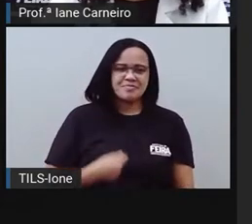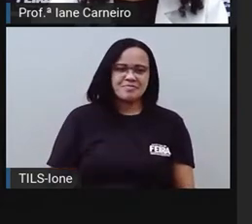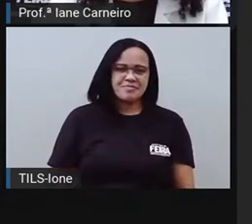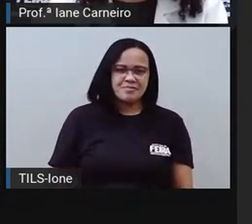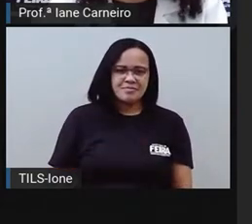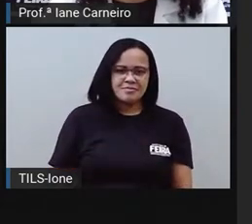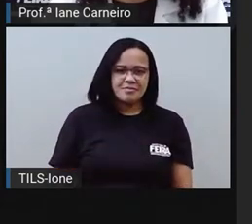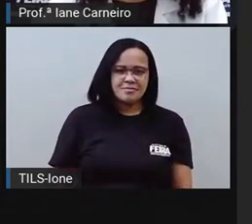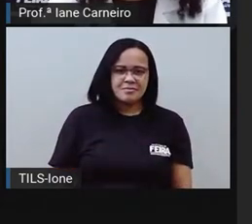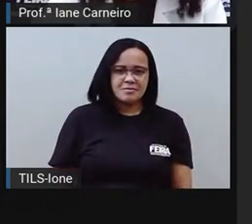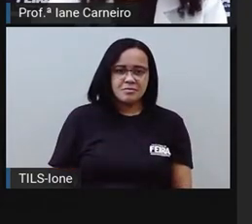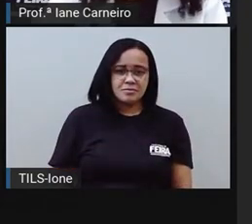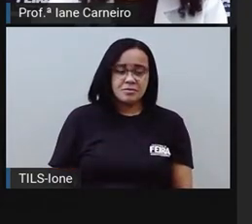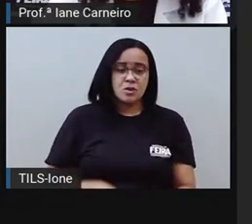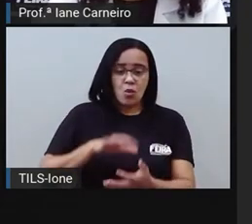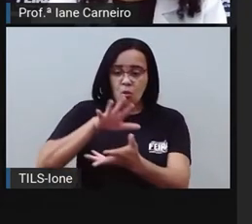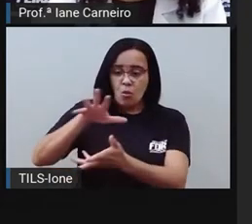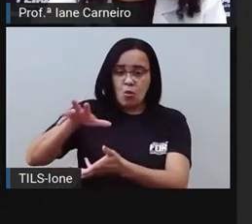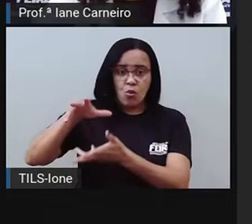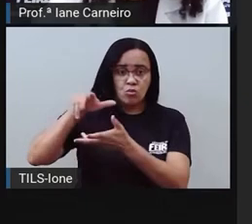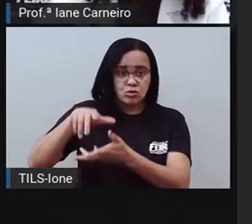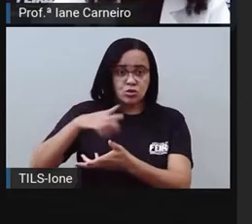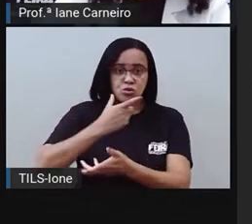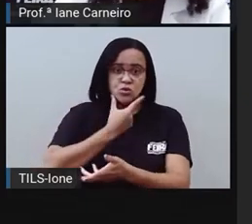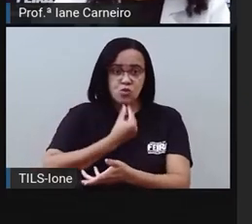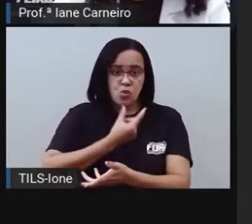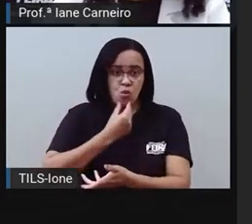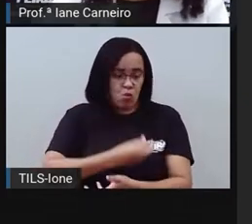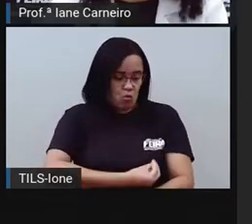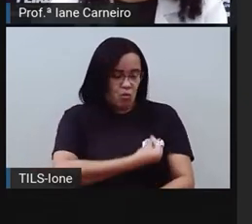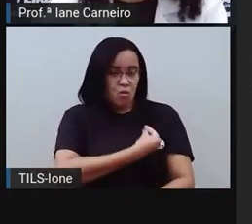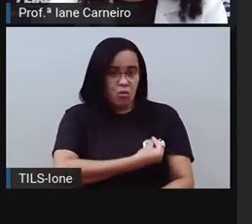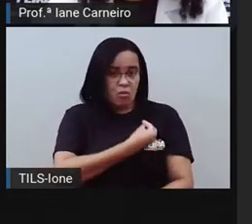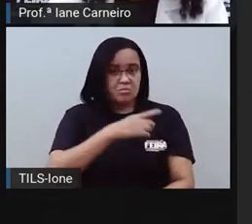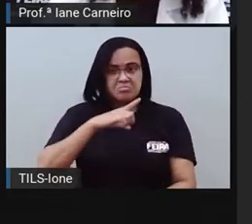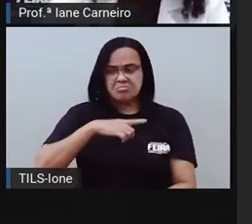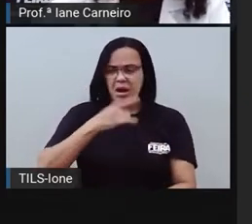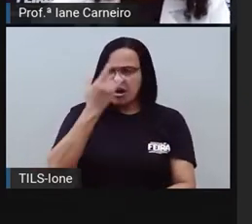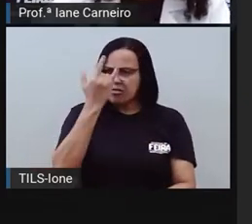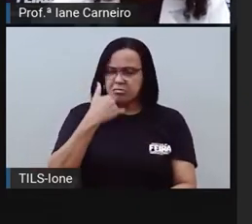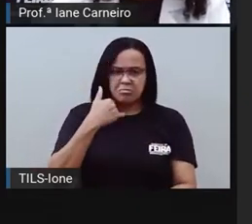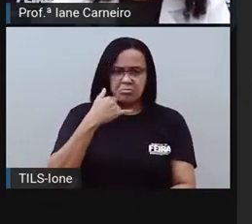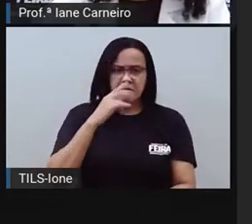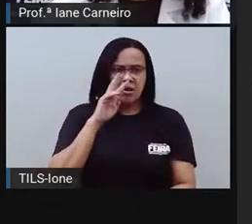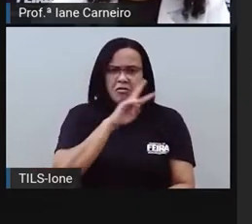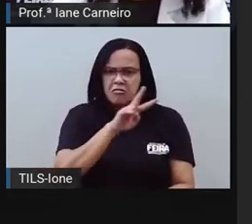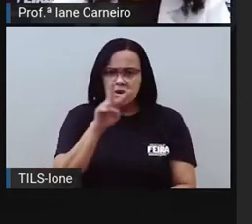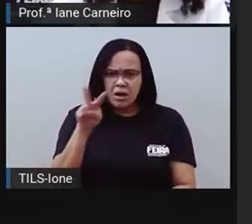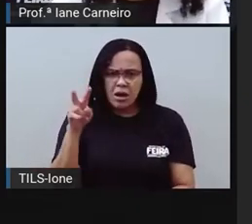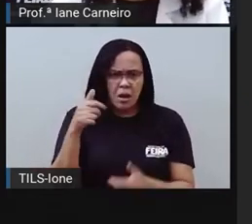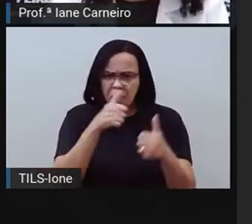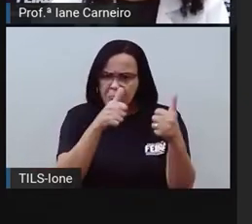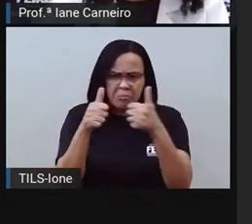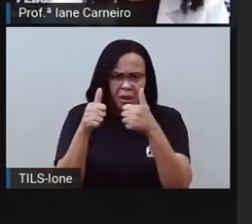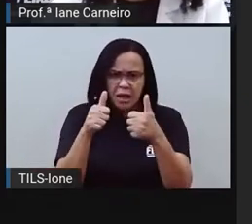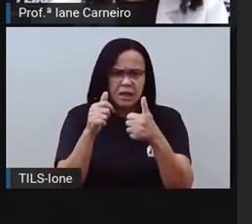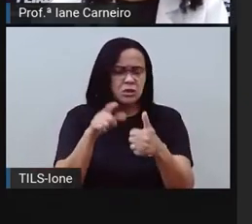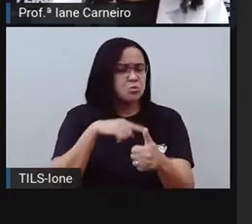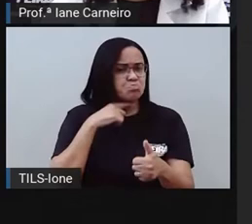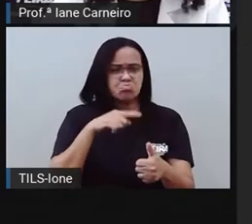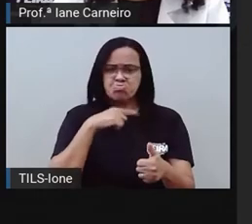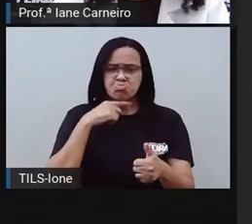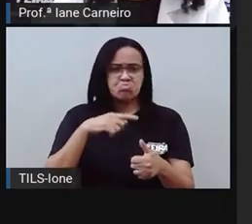No mundinho, existiam homenzinhos que não enxergavam muito bem e precisavam de ajuda para caminhar na